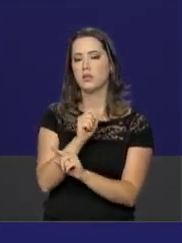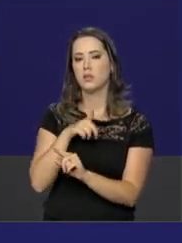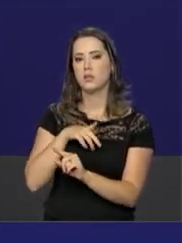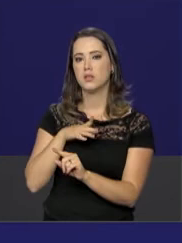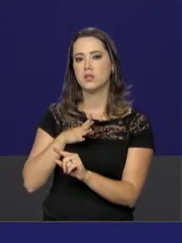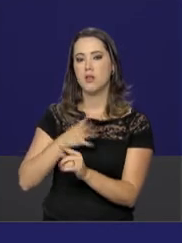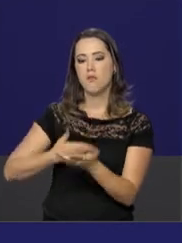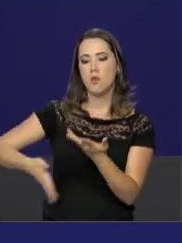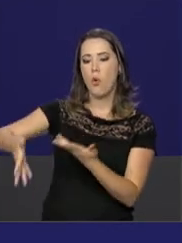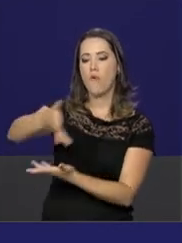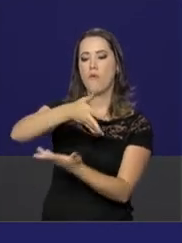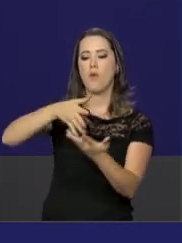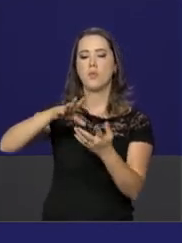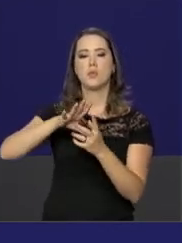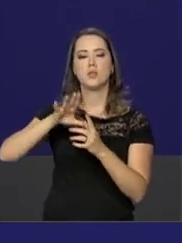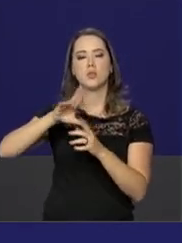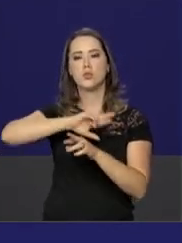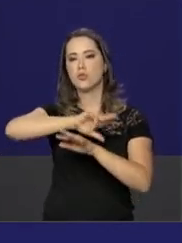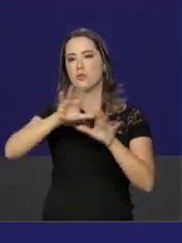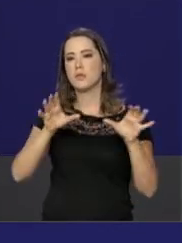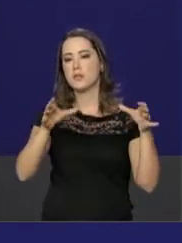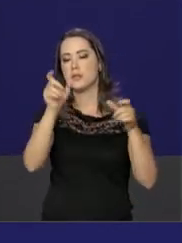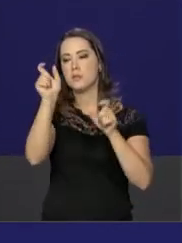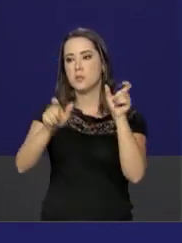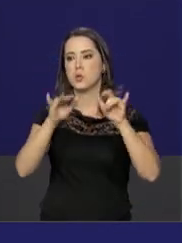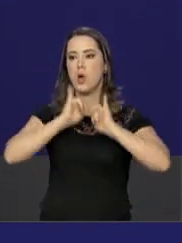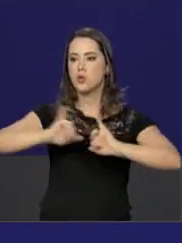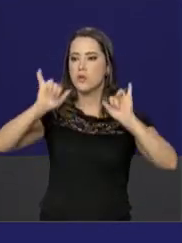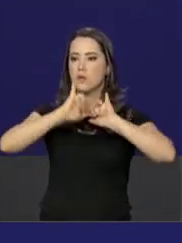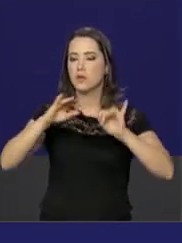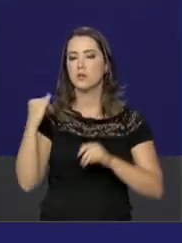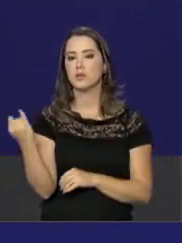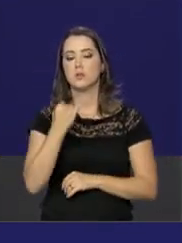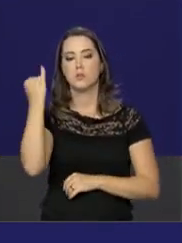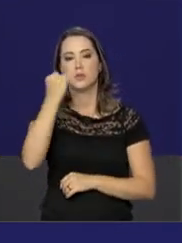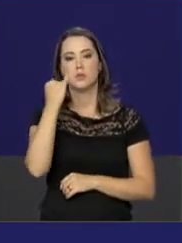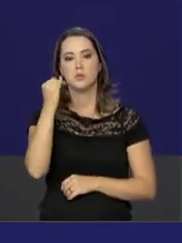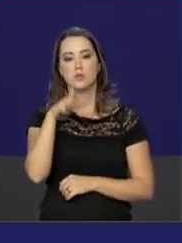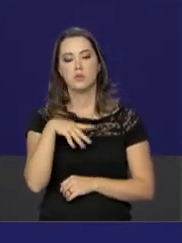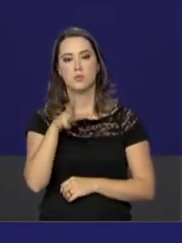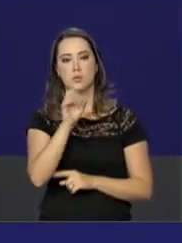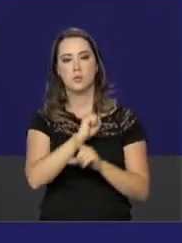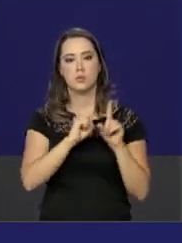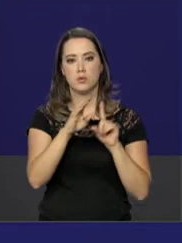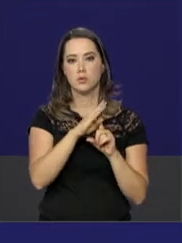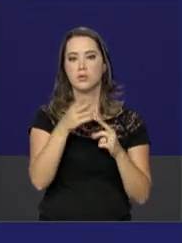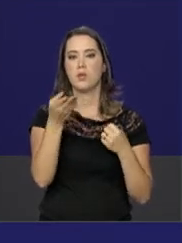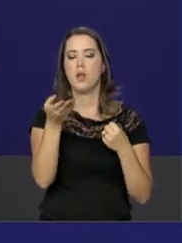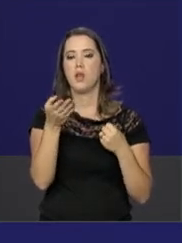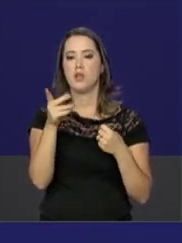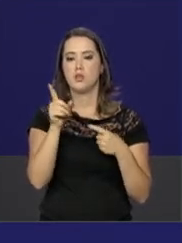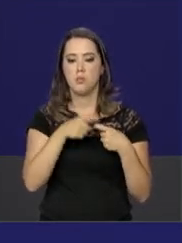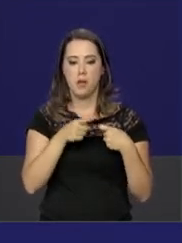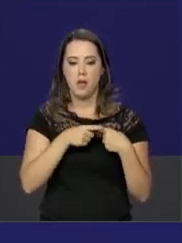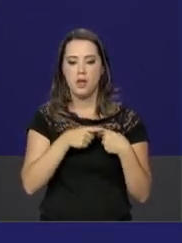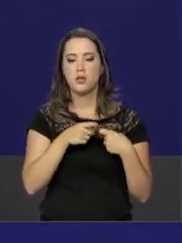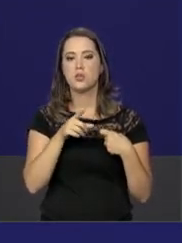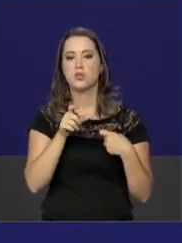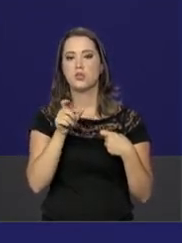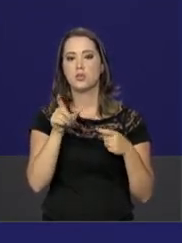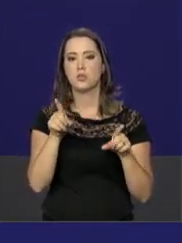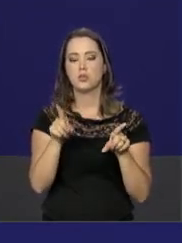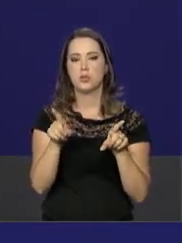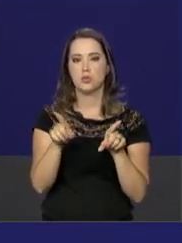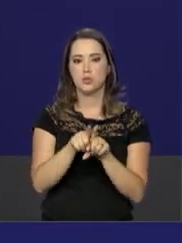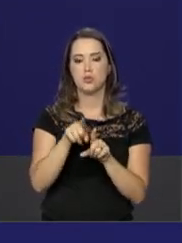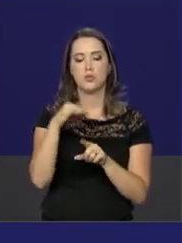pessoas na divulgação, na importância. A sociedade médica e pediátrica foi fundamental para